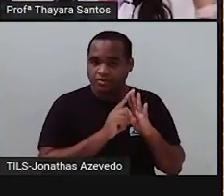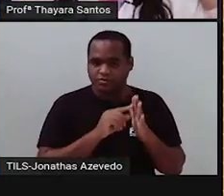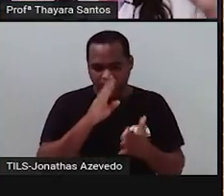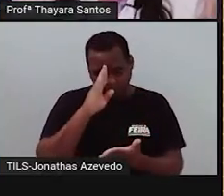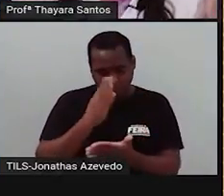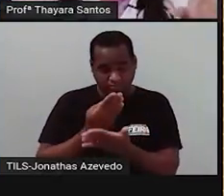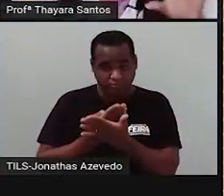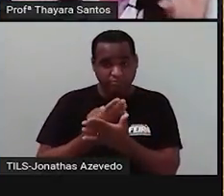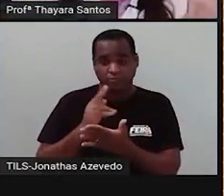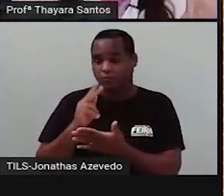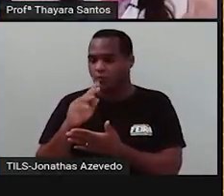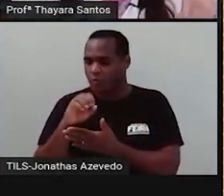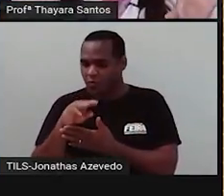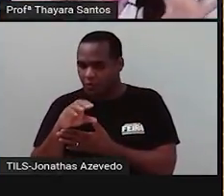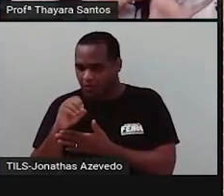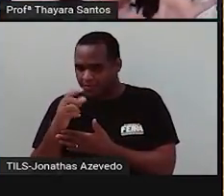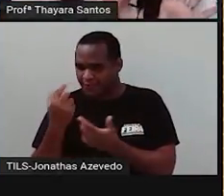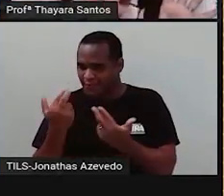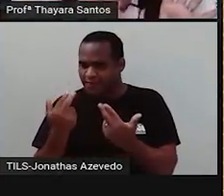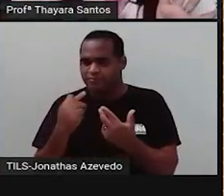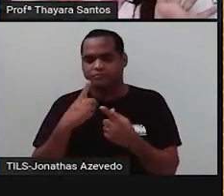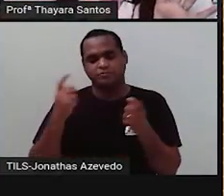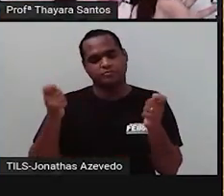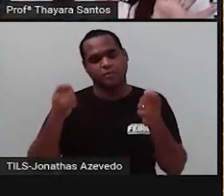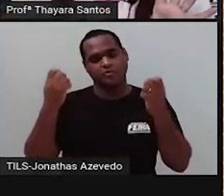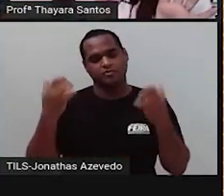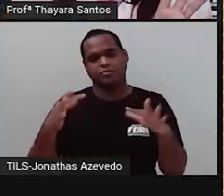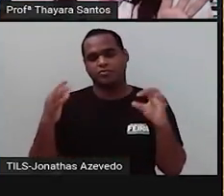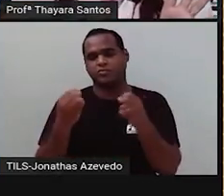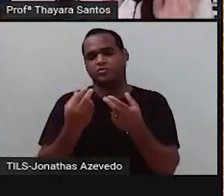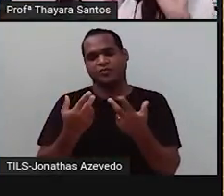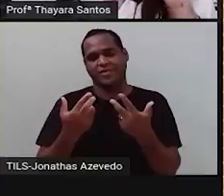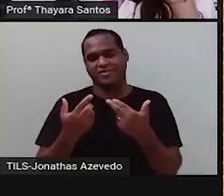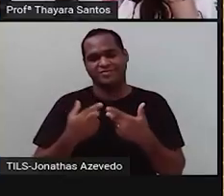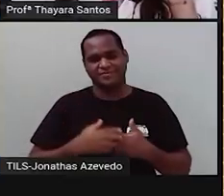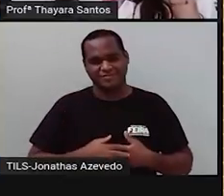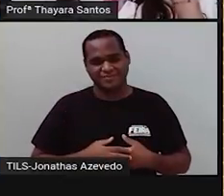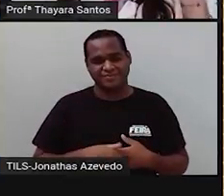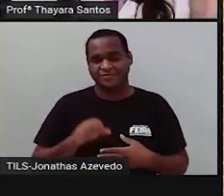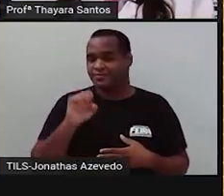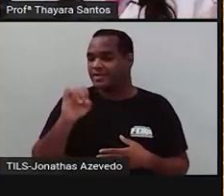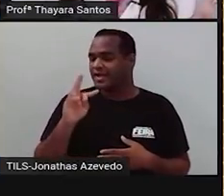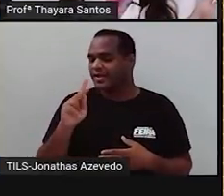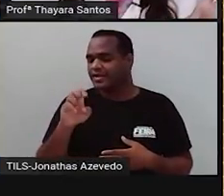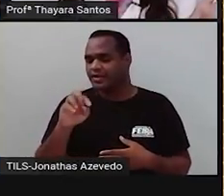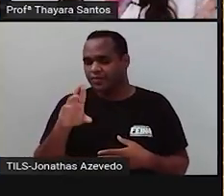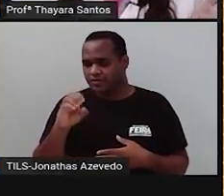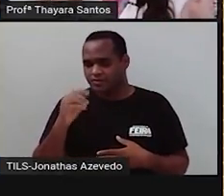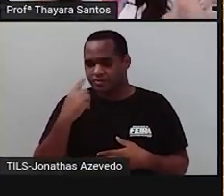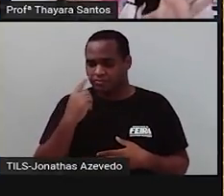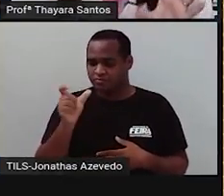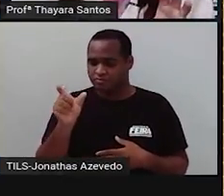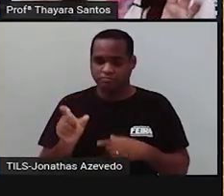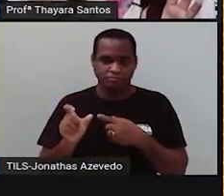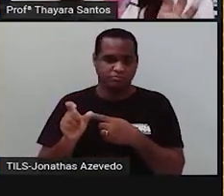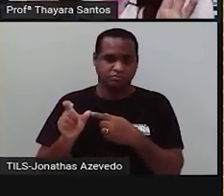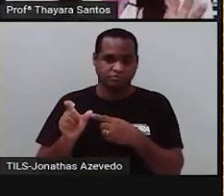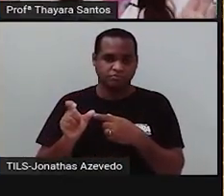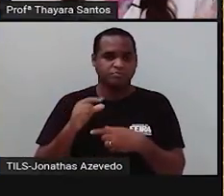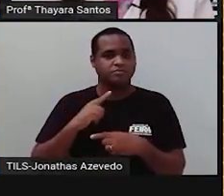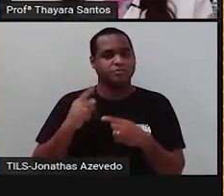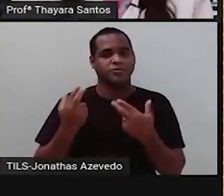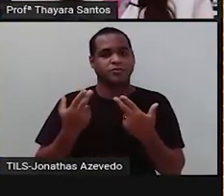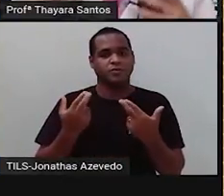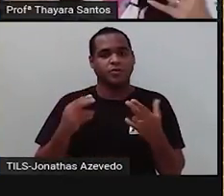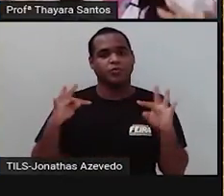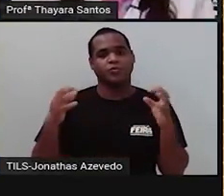que se ele fosse homozigoto para uma característica, ele tinha que ser homozigoto para todas. E se ele fosse heterozigoto para uma característica, ele ia ter que ser heterozigoto